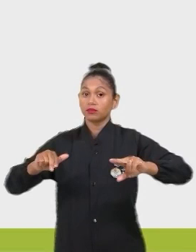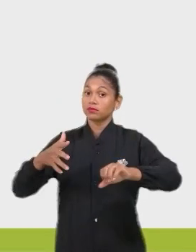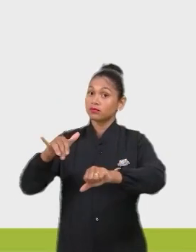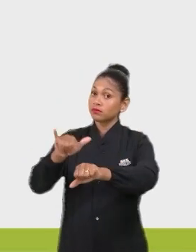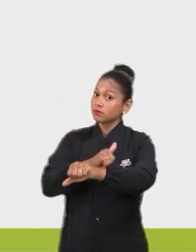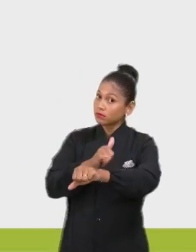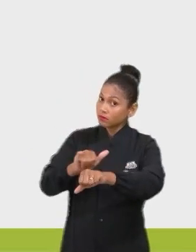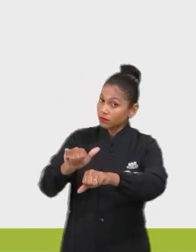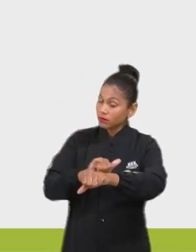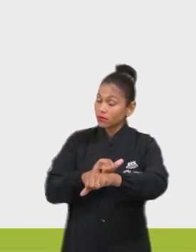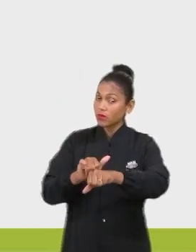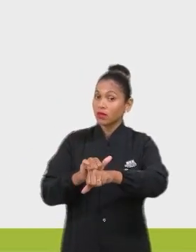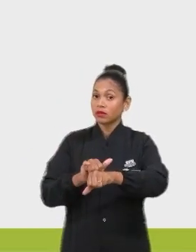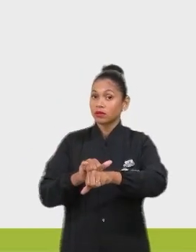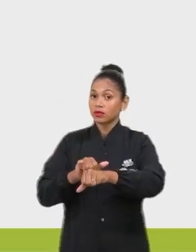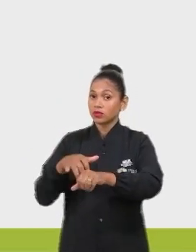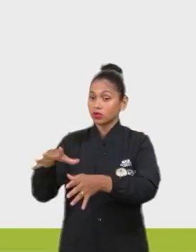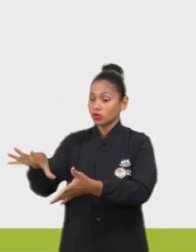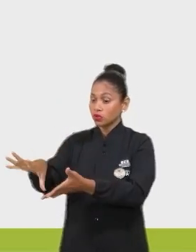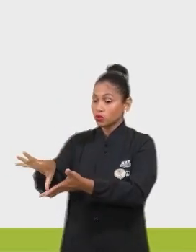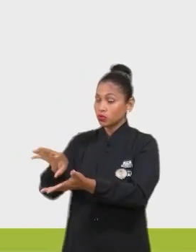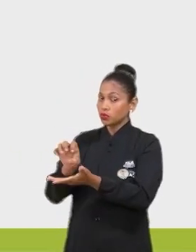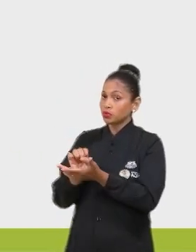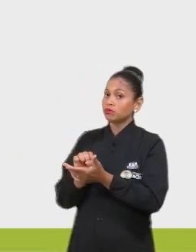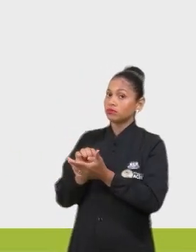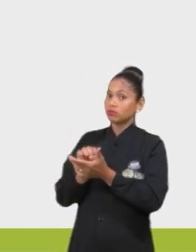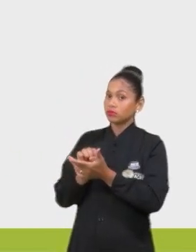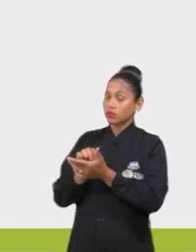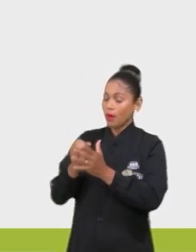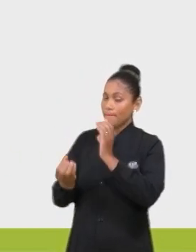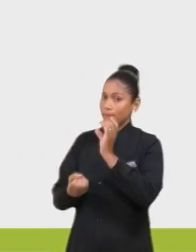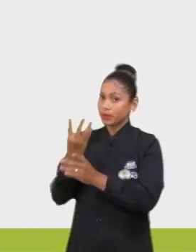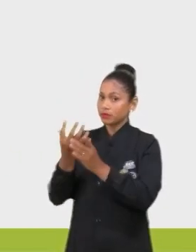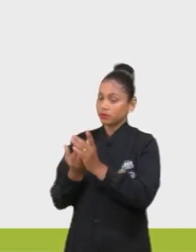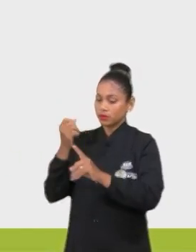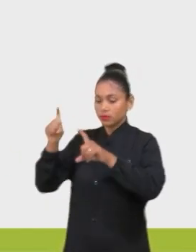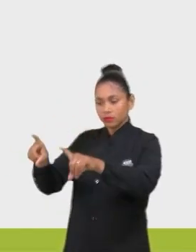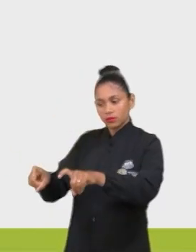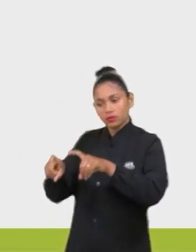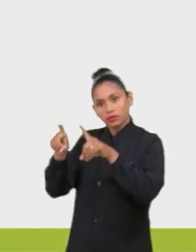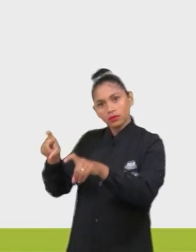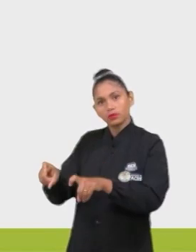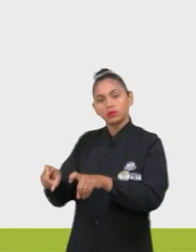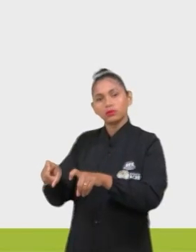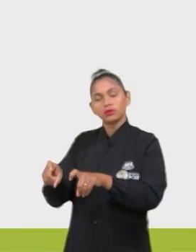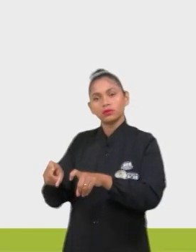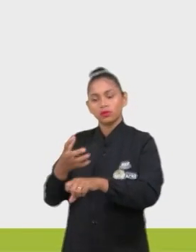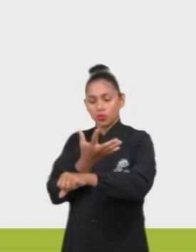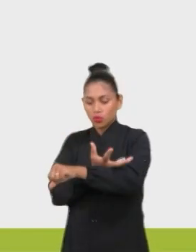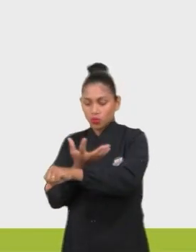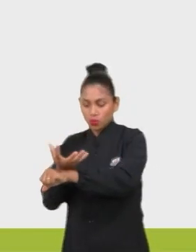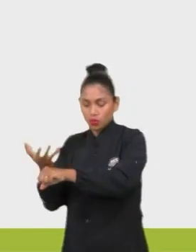conciliação entre recuperação ambiental e produção agrícola. Esse é o comando da questão.